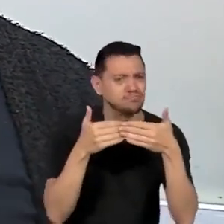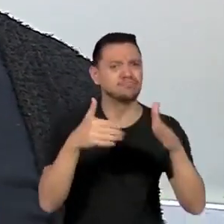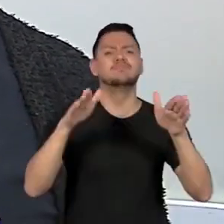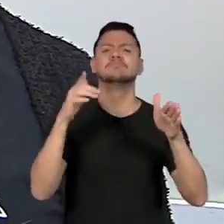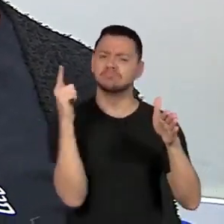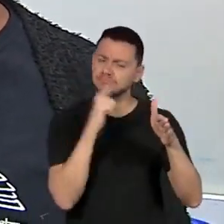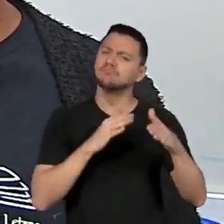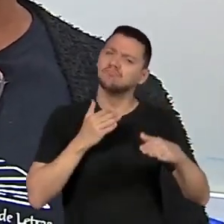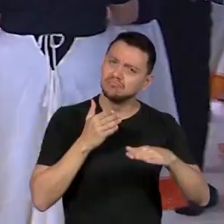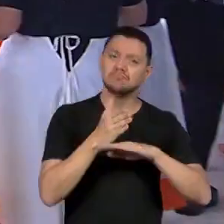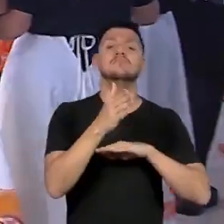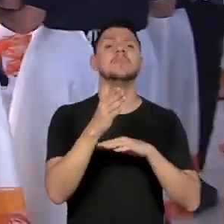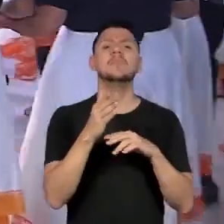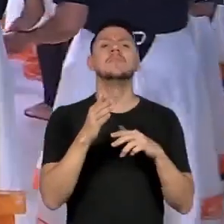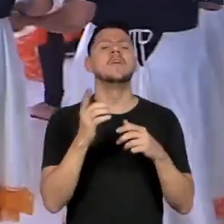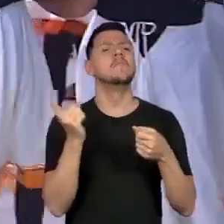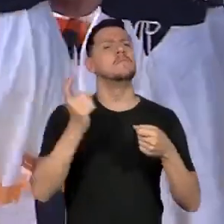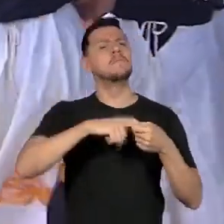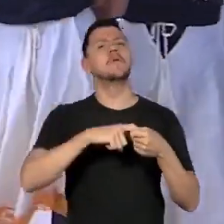porque aprender nunca é demais.